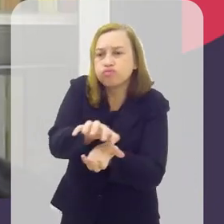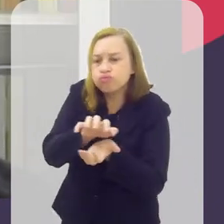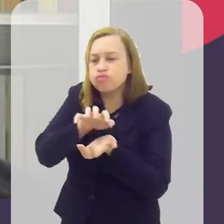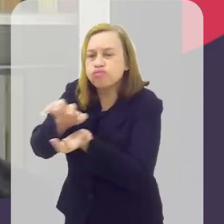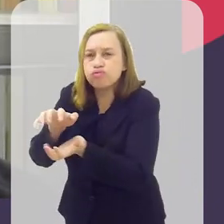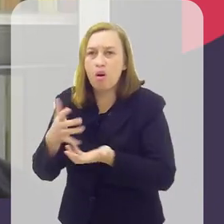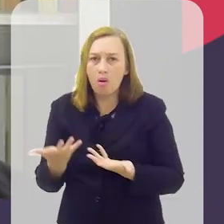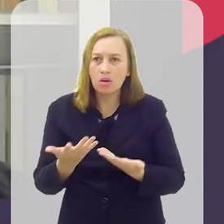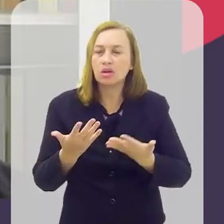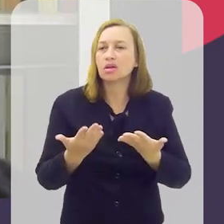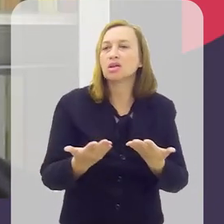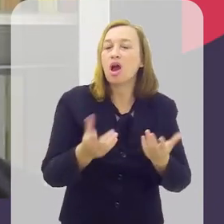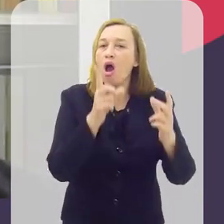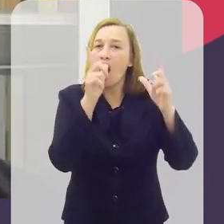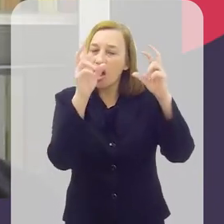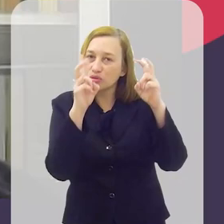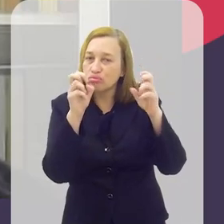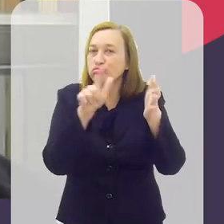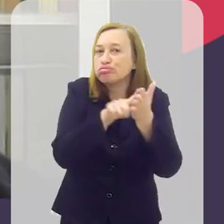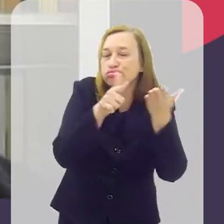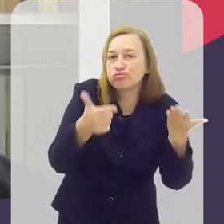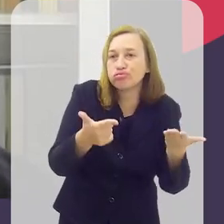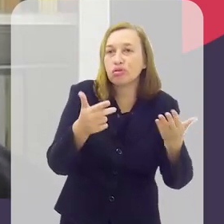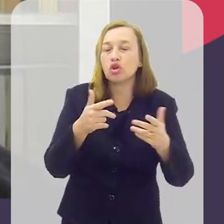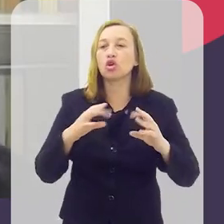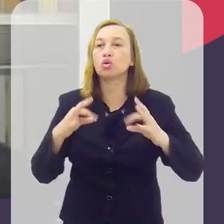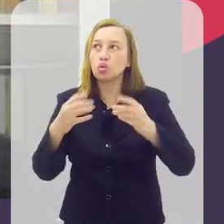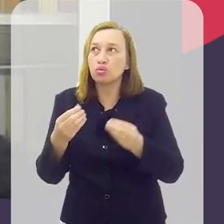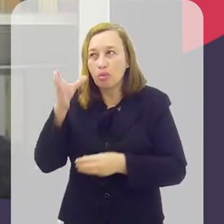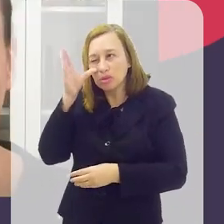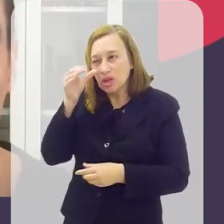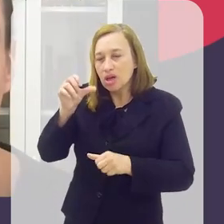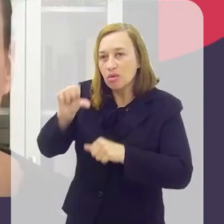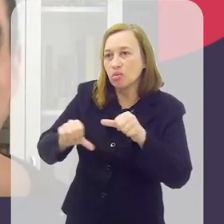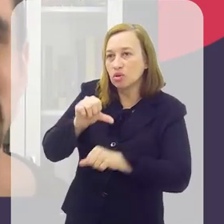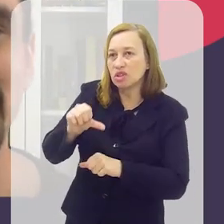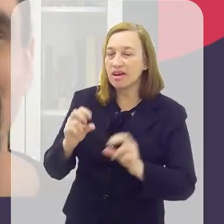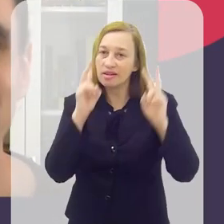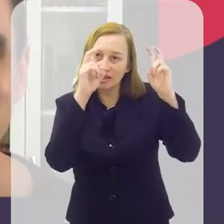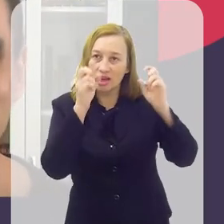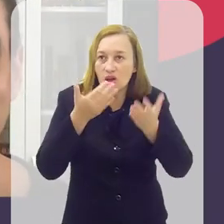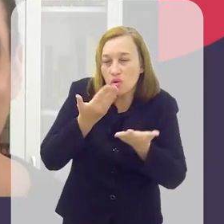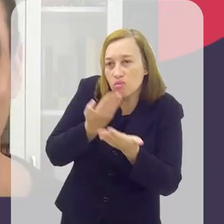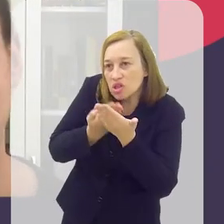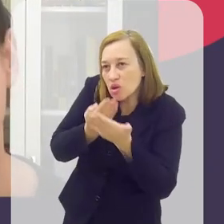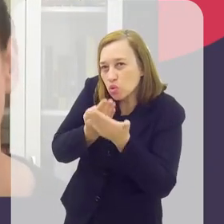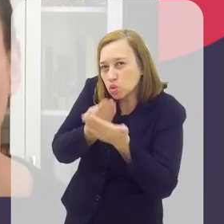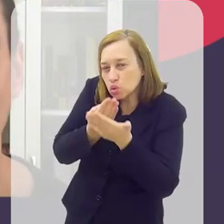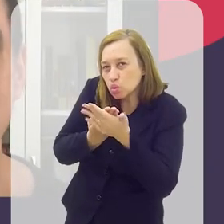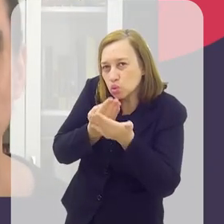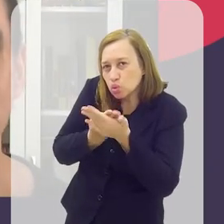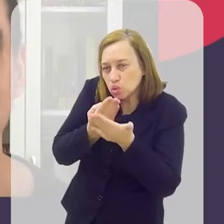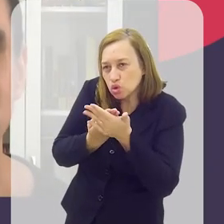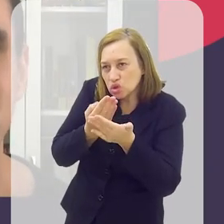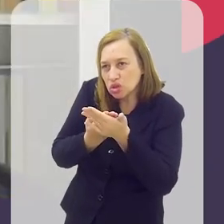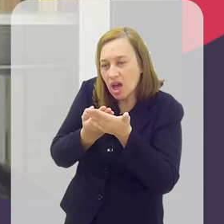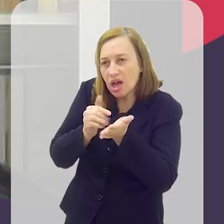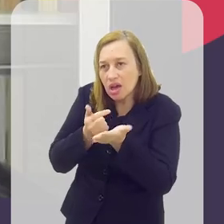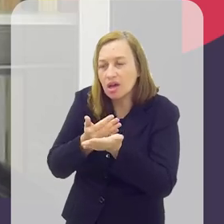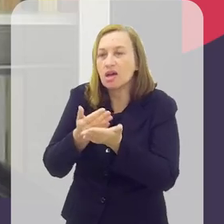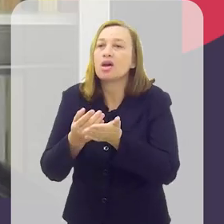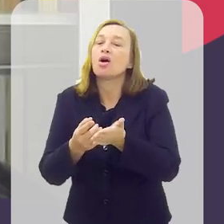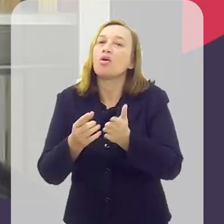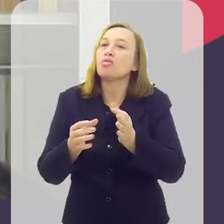principalmente matérias de jornais e tudo. E eu me interessei e resolvi mudar de tema e comecei a estudar e propus o projeto de